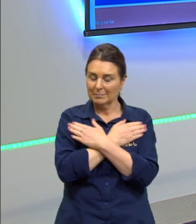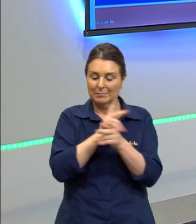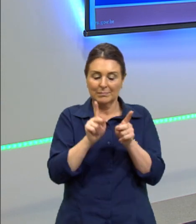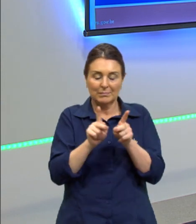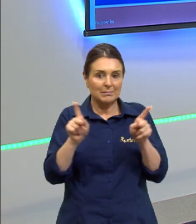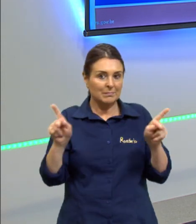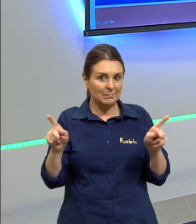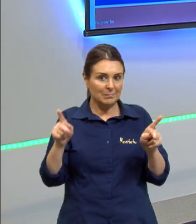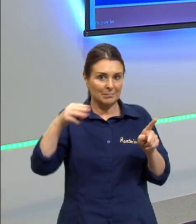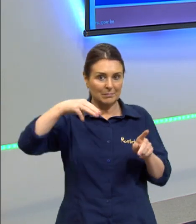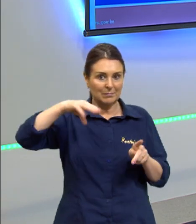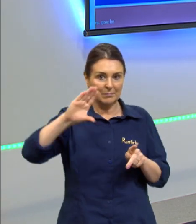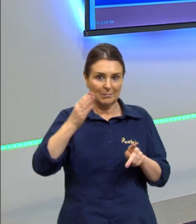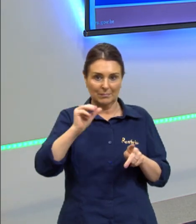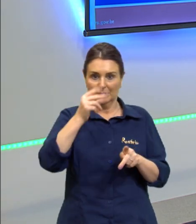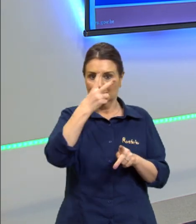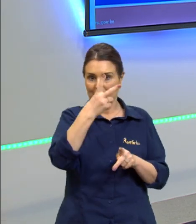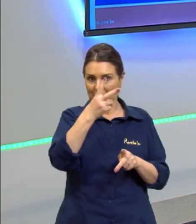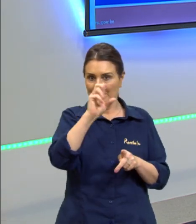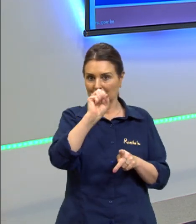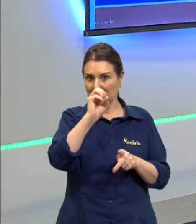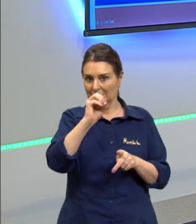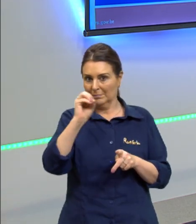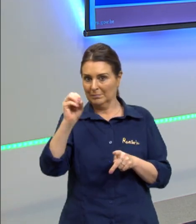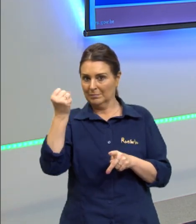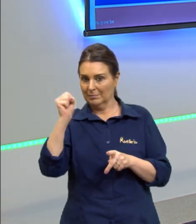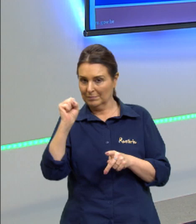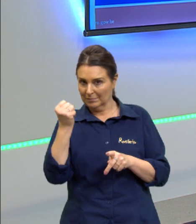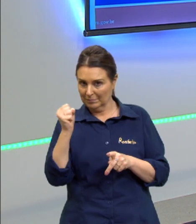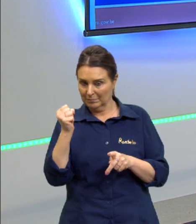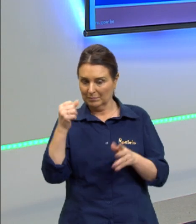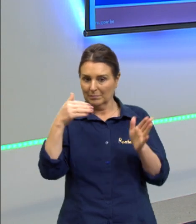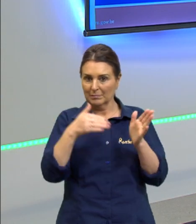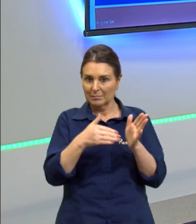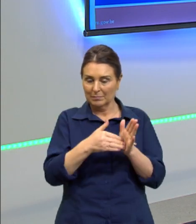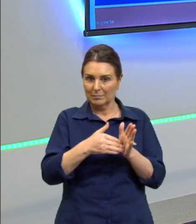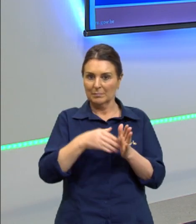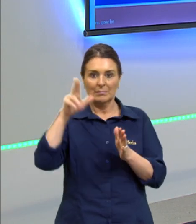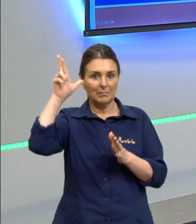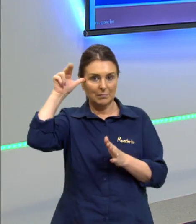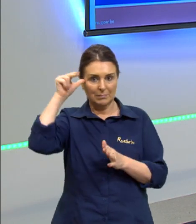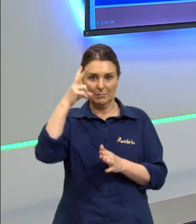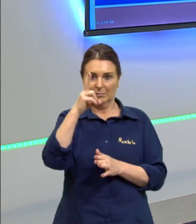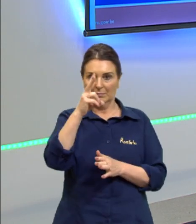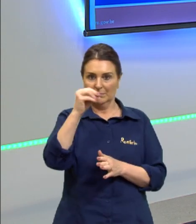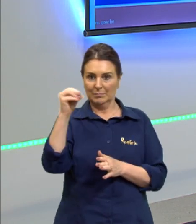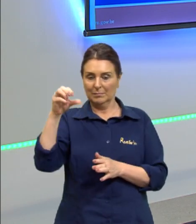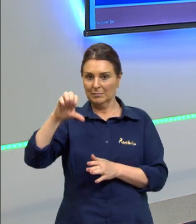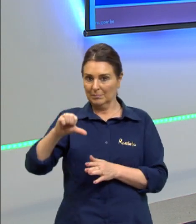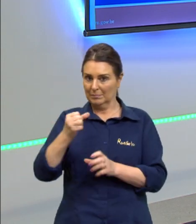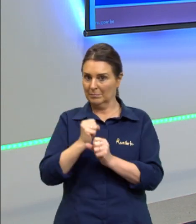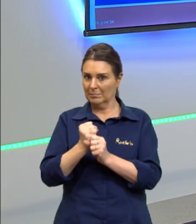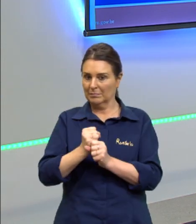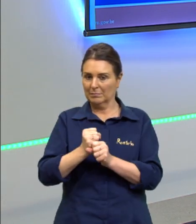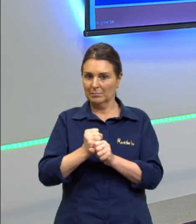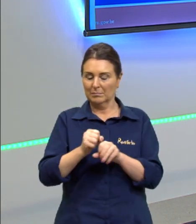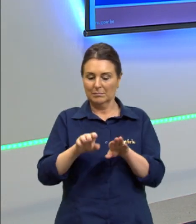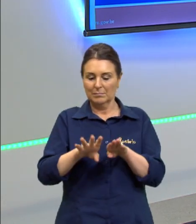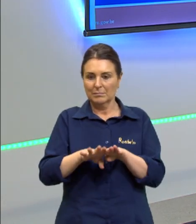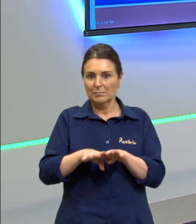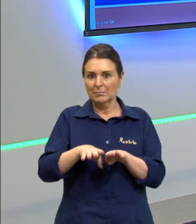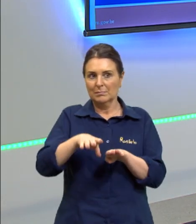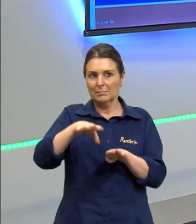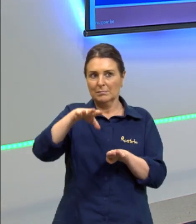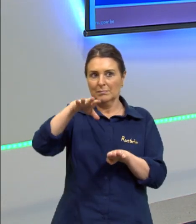período de março de 2008 a abril de 2009 foi de quanto? Bom, mediana, o que a gente